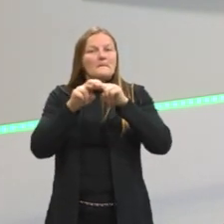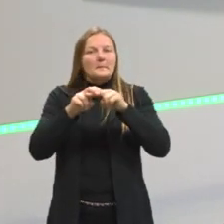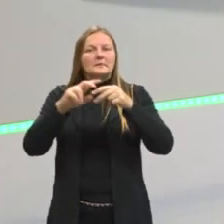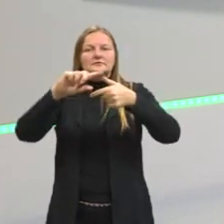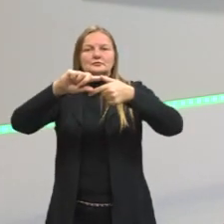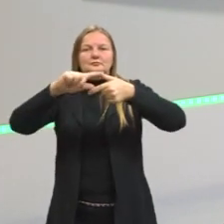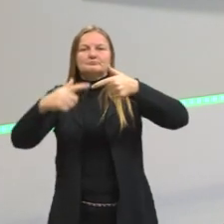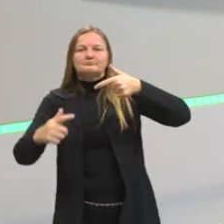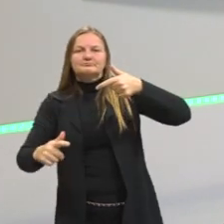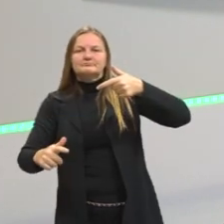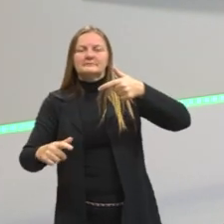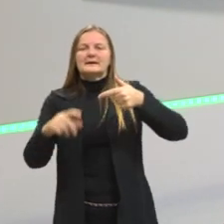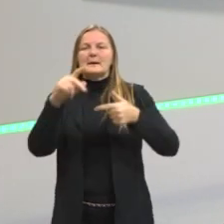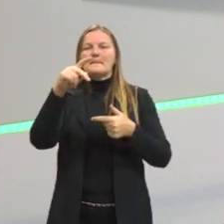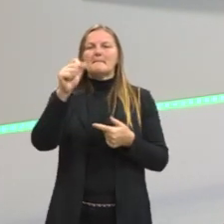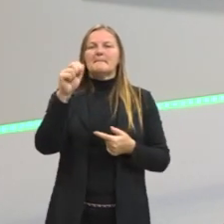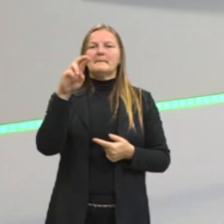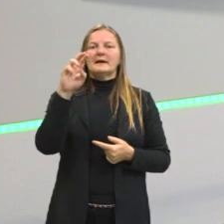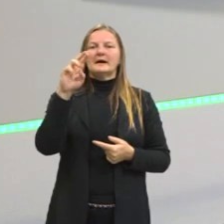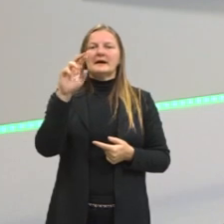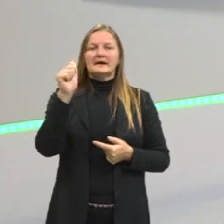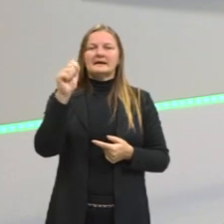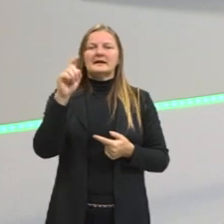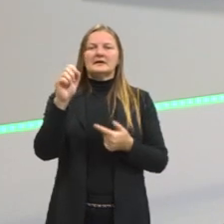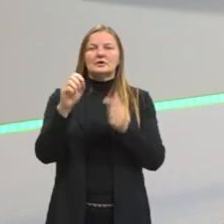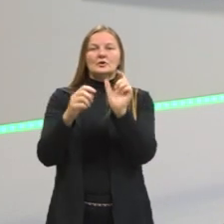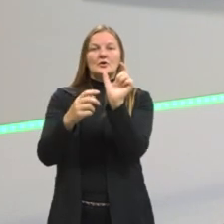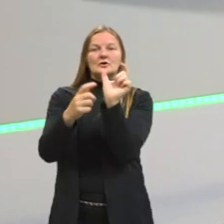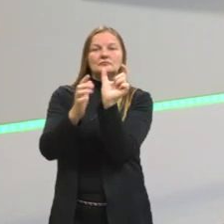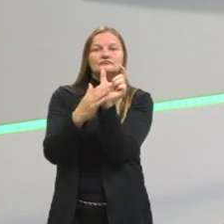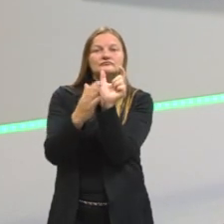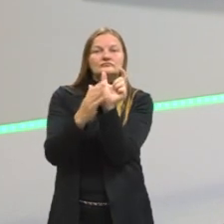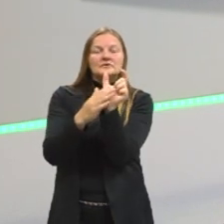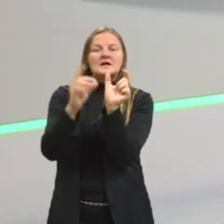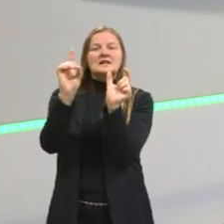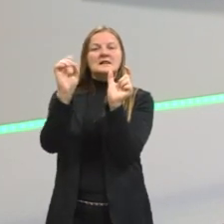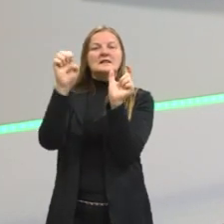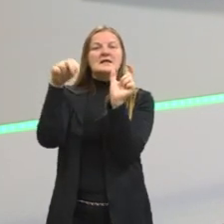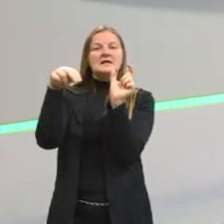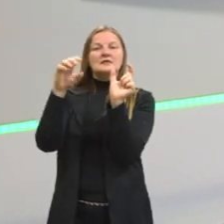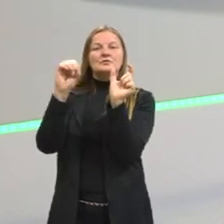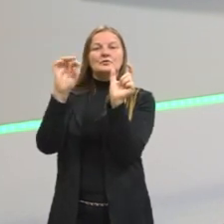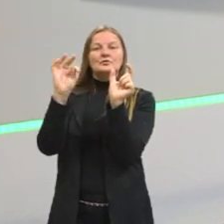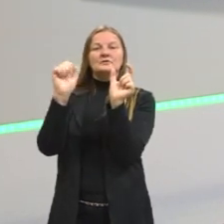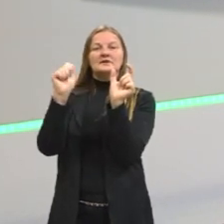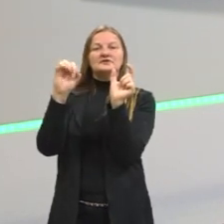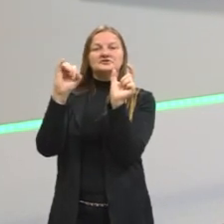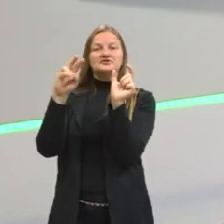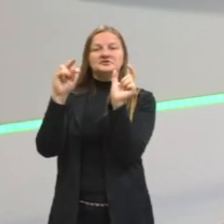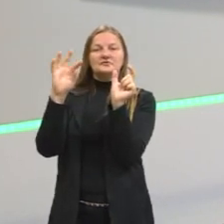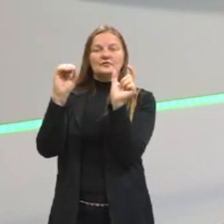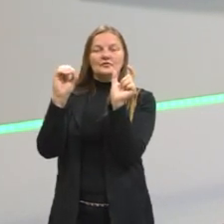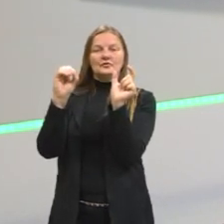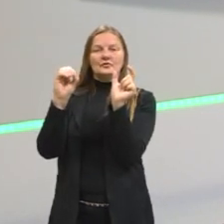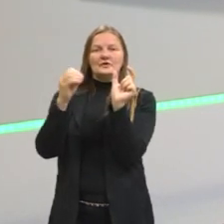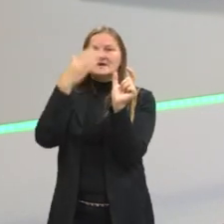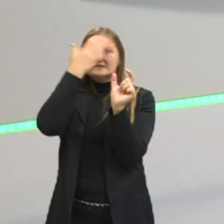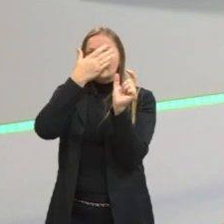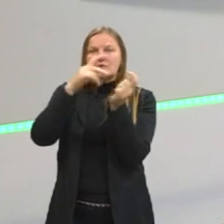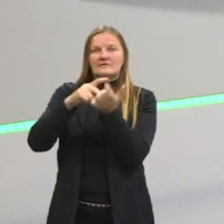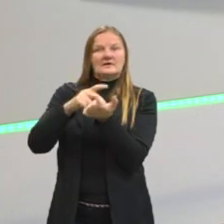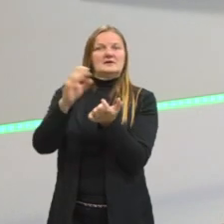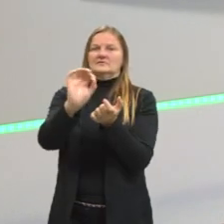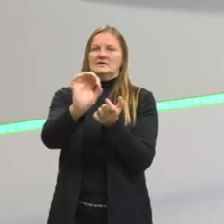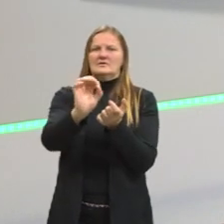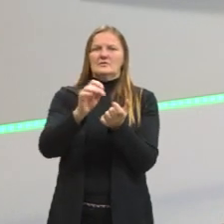sentido denotativo, ele não é cego de alguém que realmente não tem visão. Exatamente a função desse